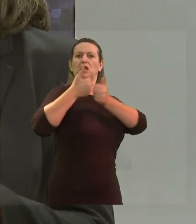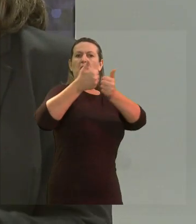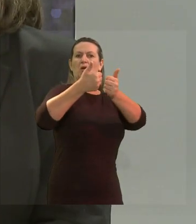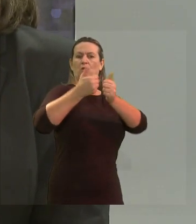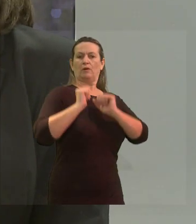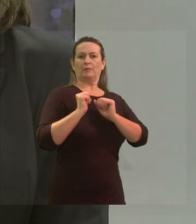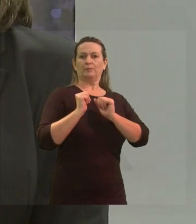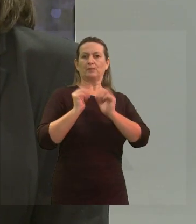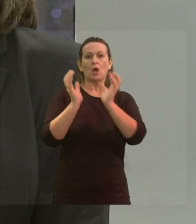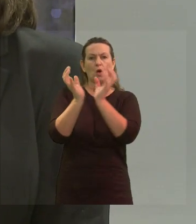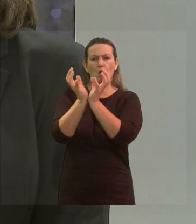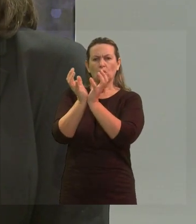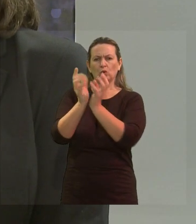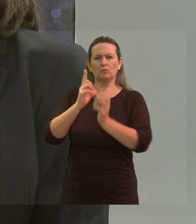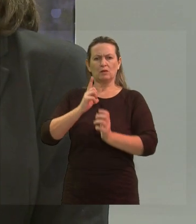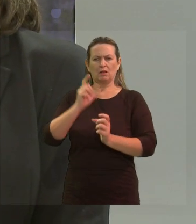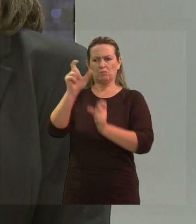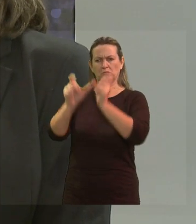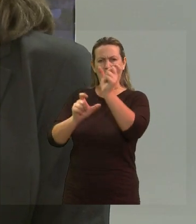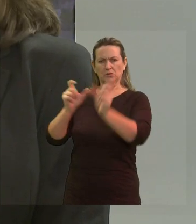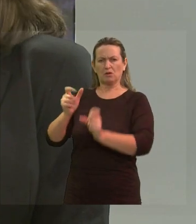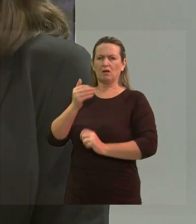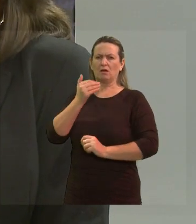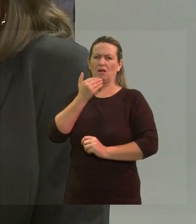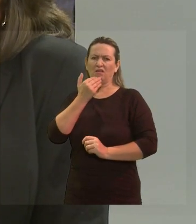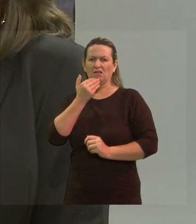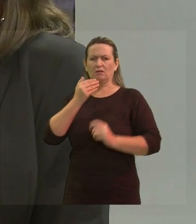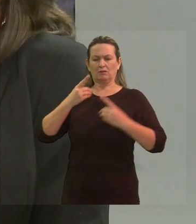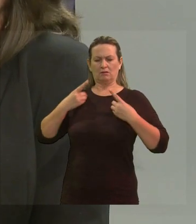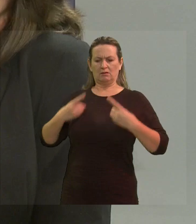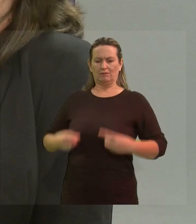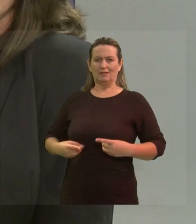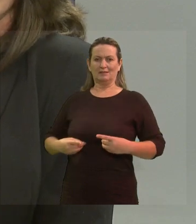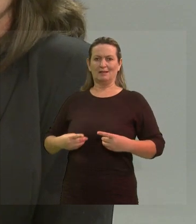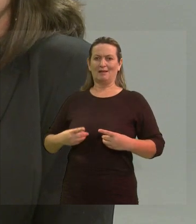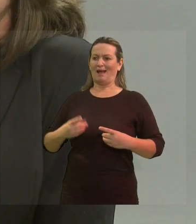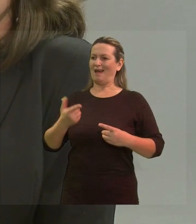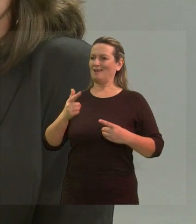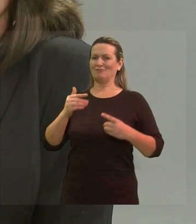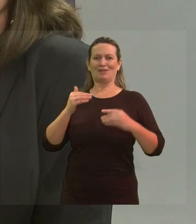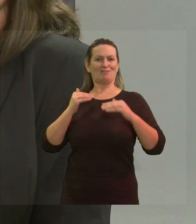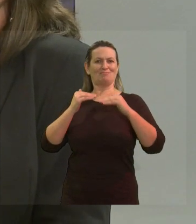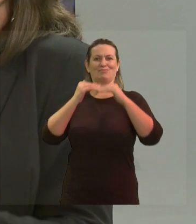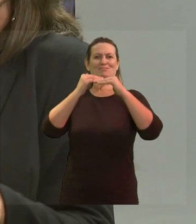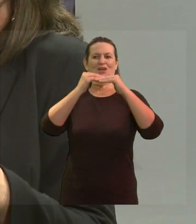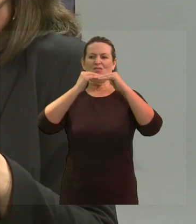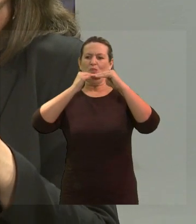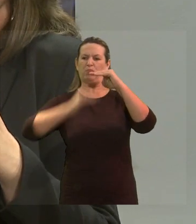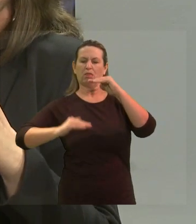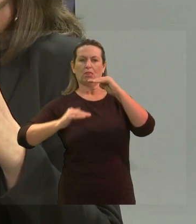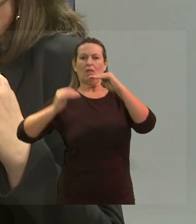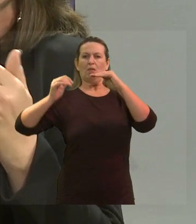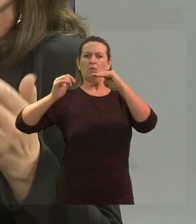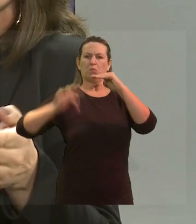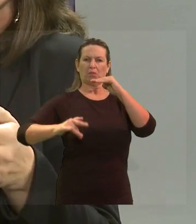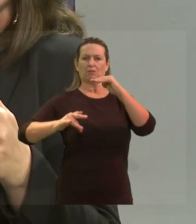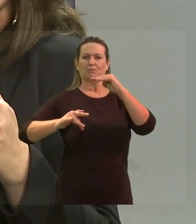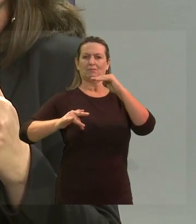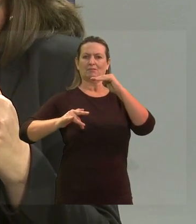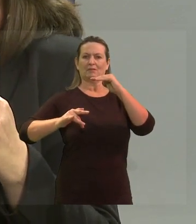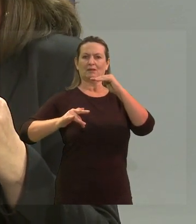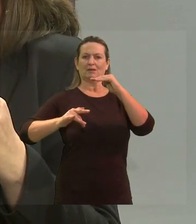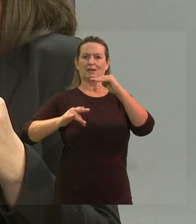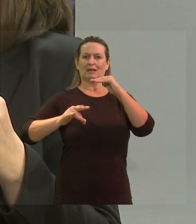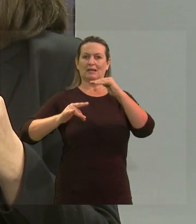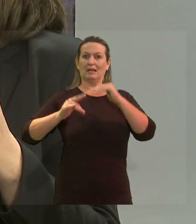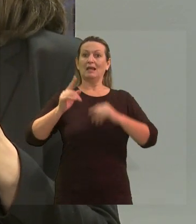têm alguma deficiência, então, para elas, é negado esses mesmos privilégios. Então, por isso que, por exemplo, é tão difícil ser